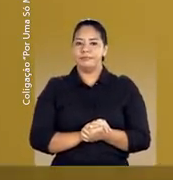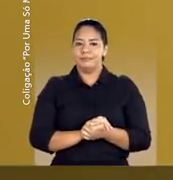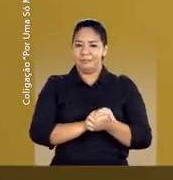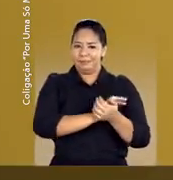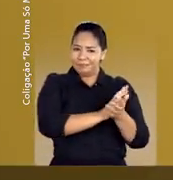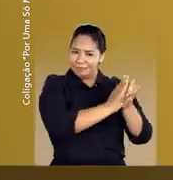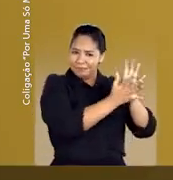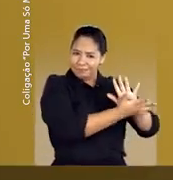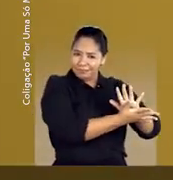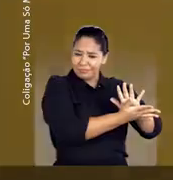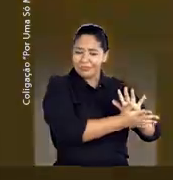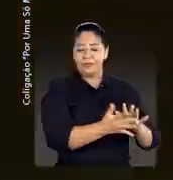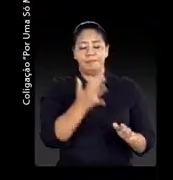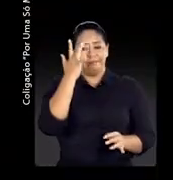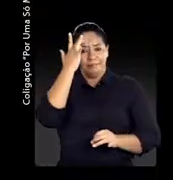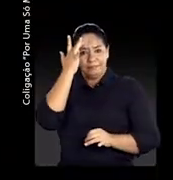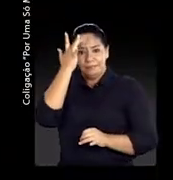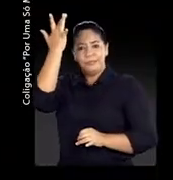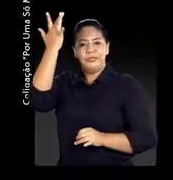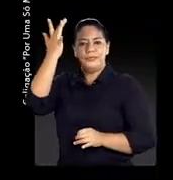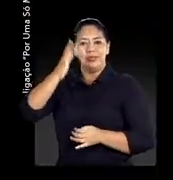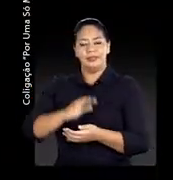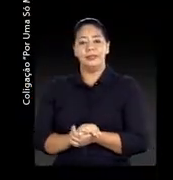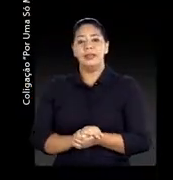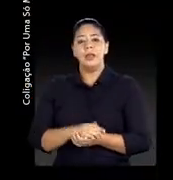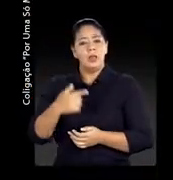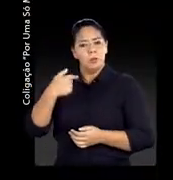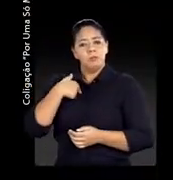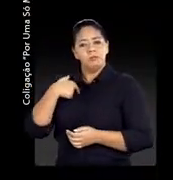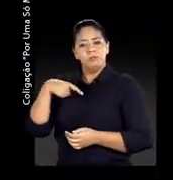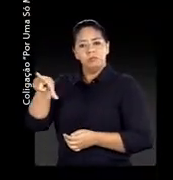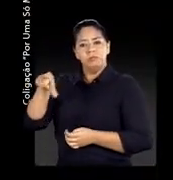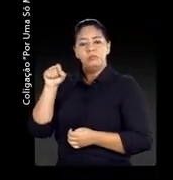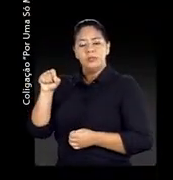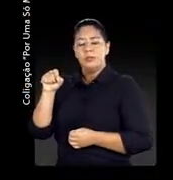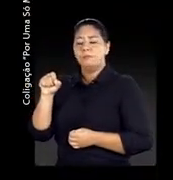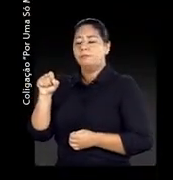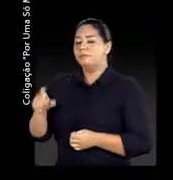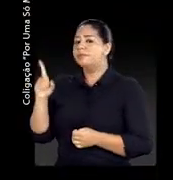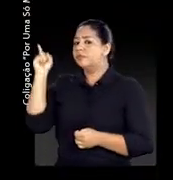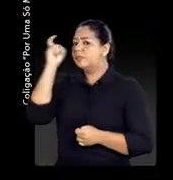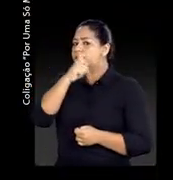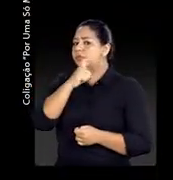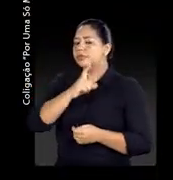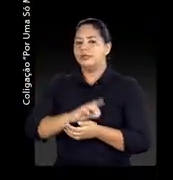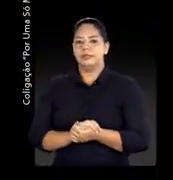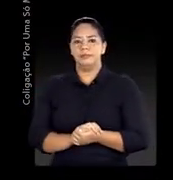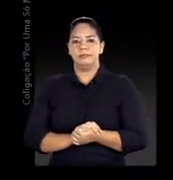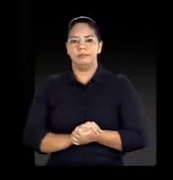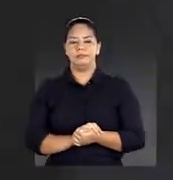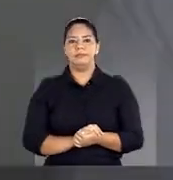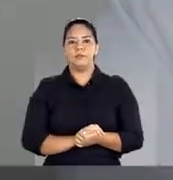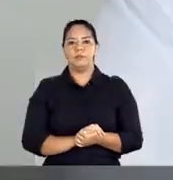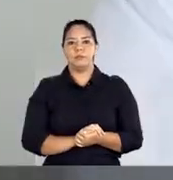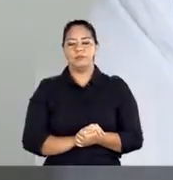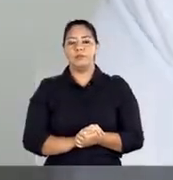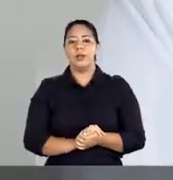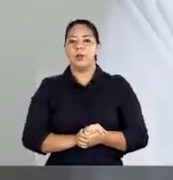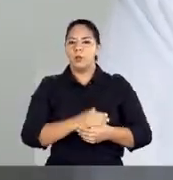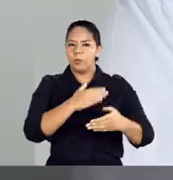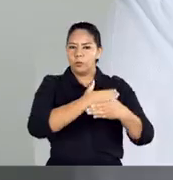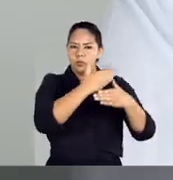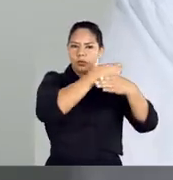Atirar pedras é muito fácil Eu escolhi o mais difícil A